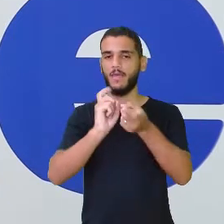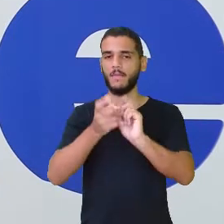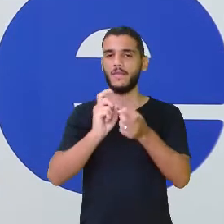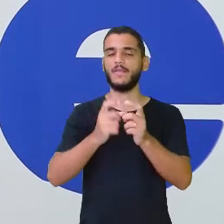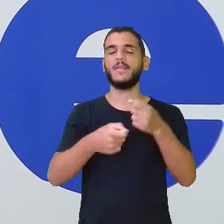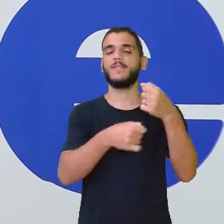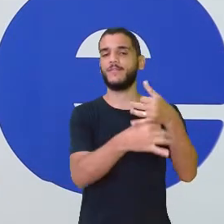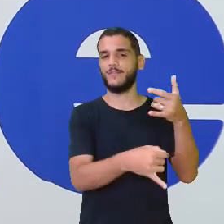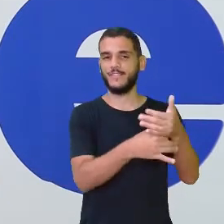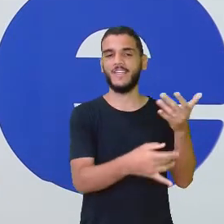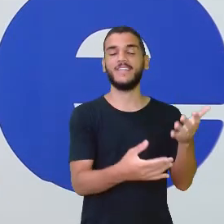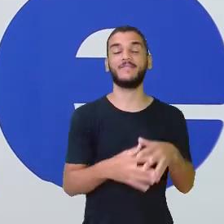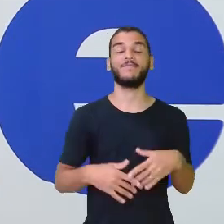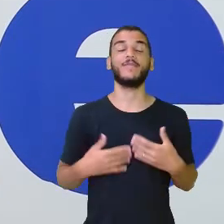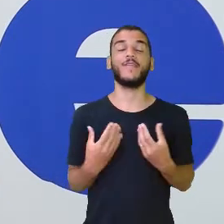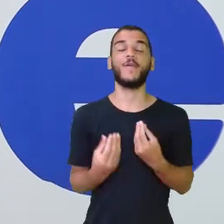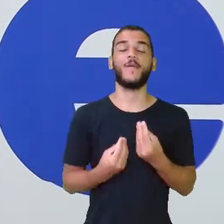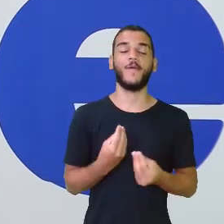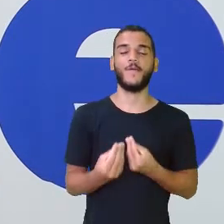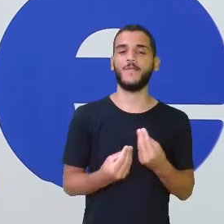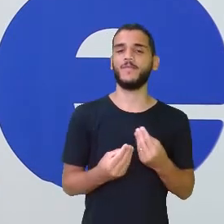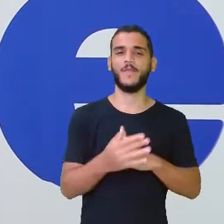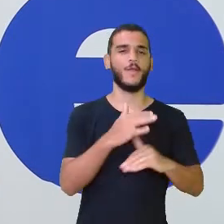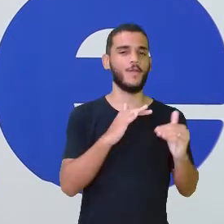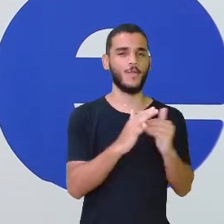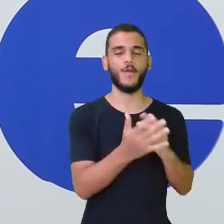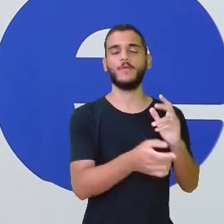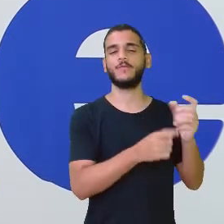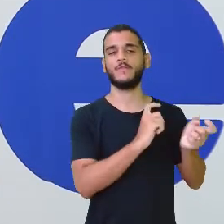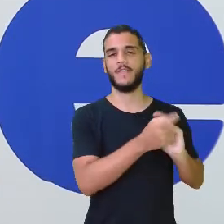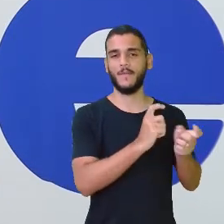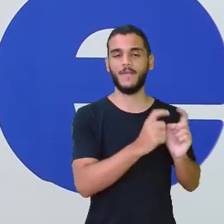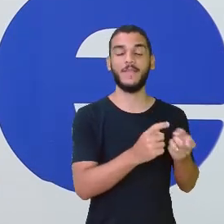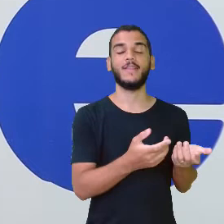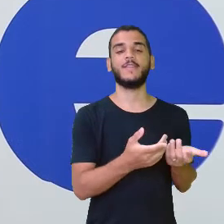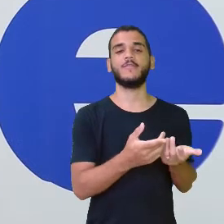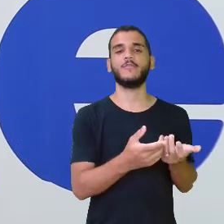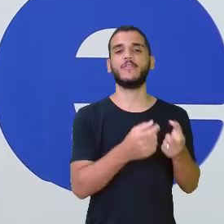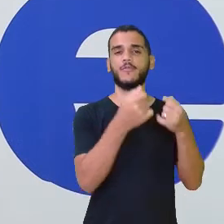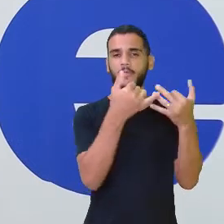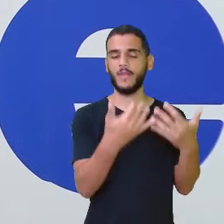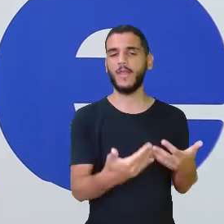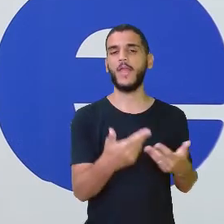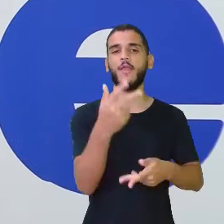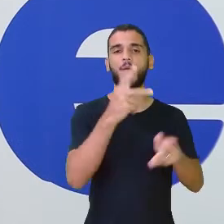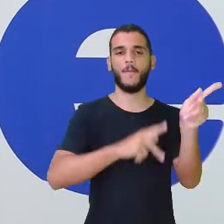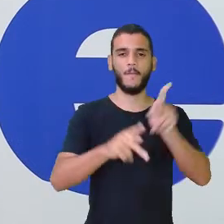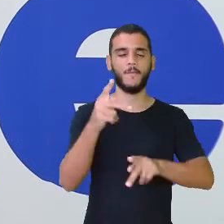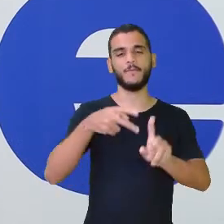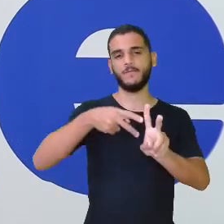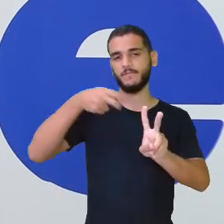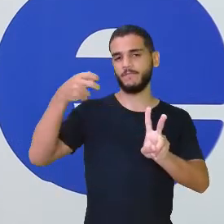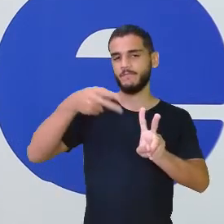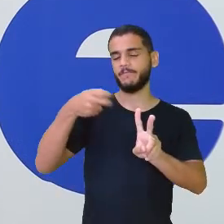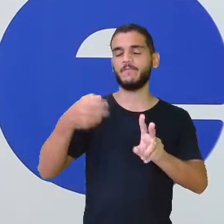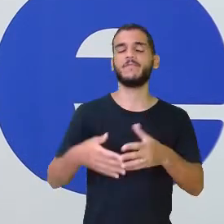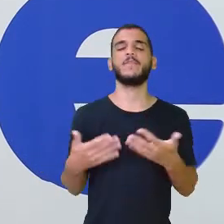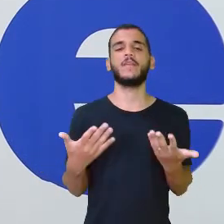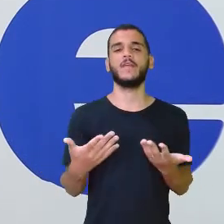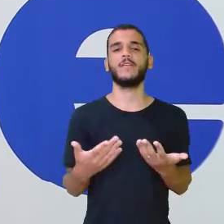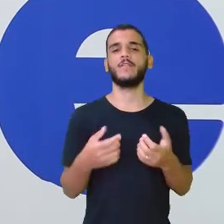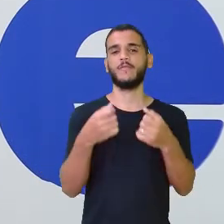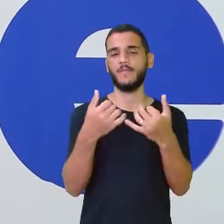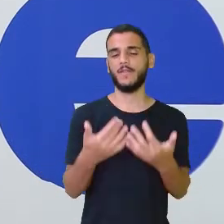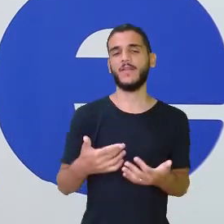bem interessante. A Yasmin, a Ana, o Lucas estão falando sobre os povos indígenas. Eles estão aqui falando o